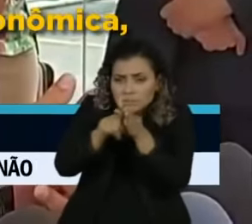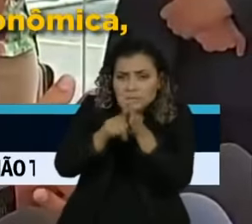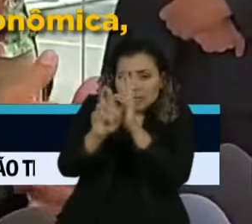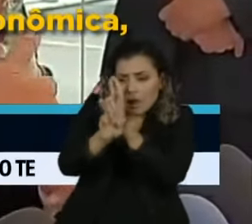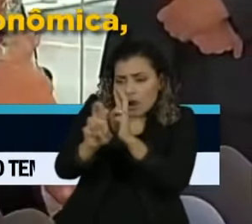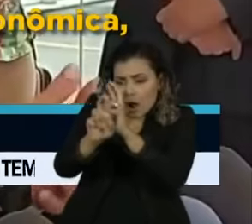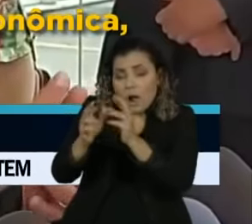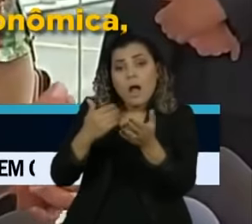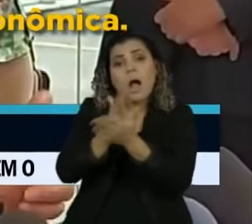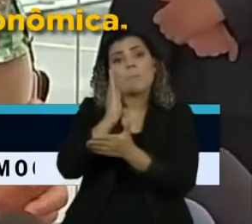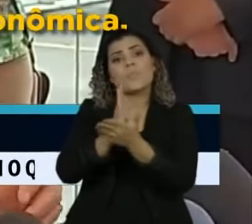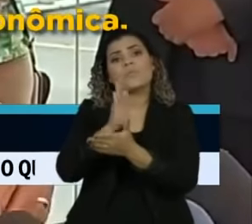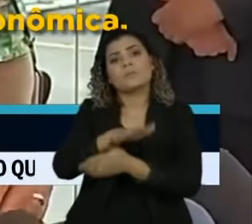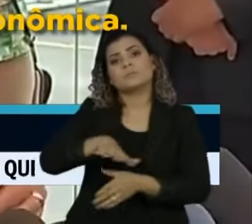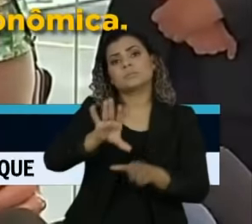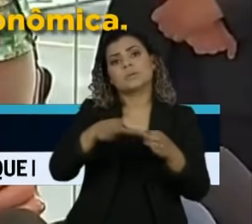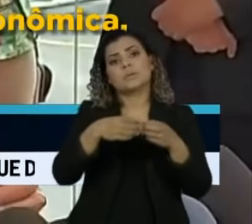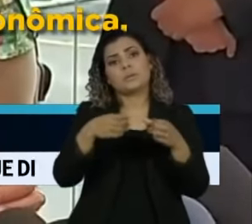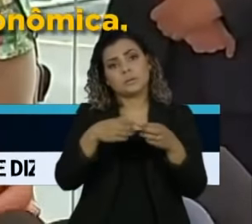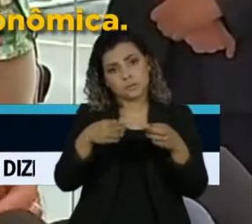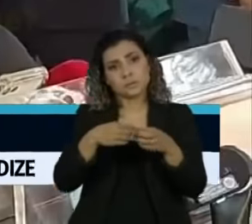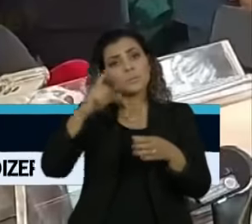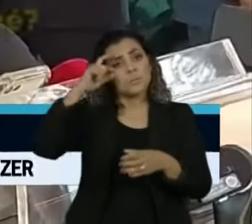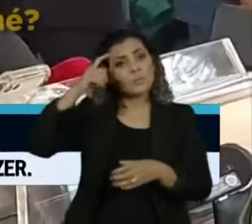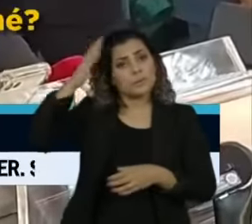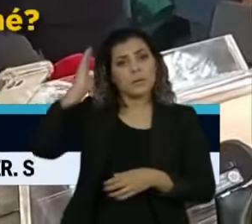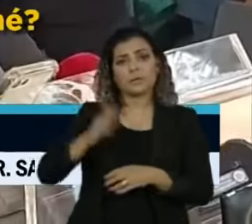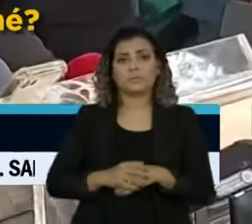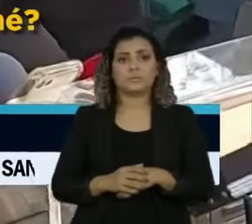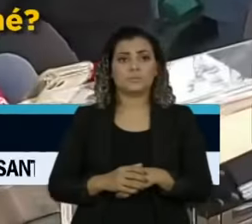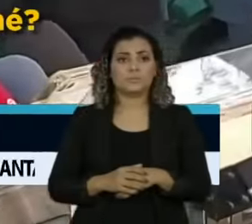carimbo da equipe econômica do ministro Paulo Guedes.